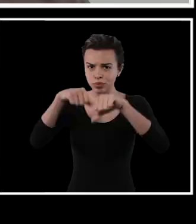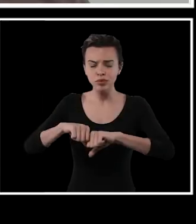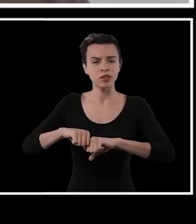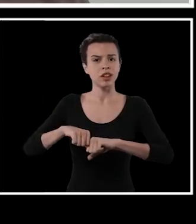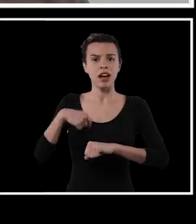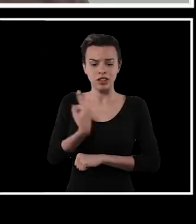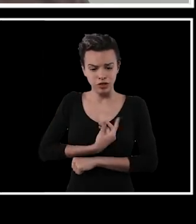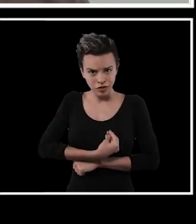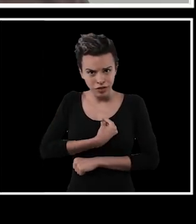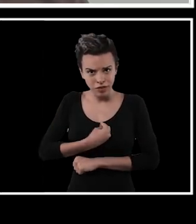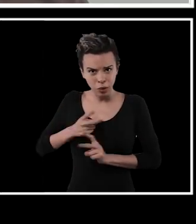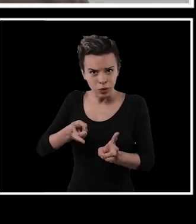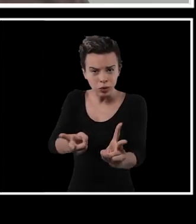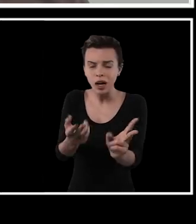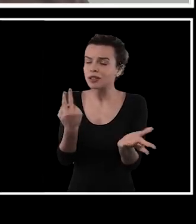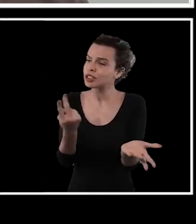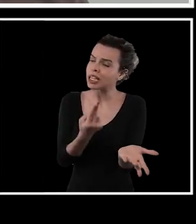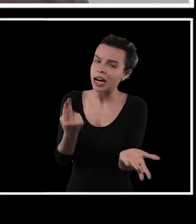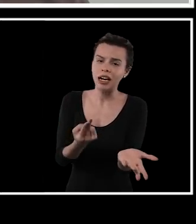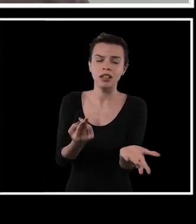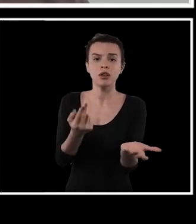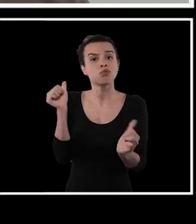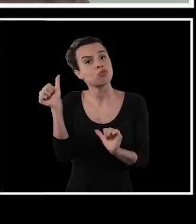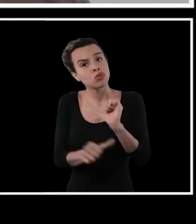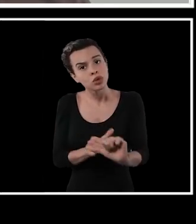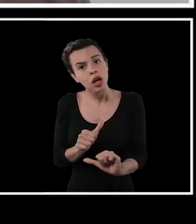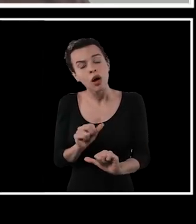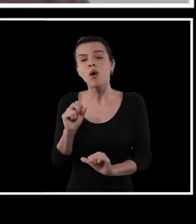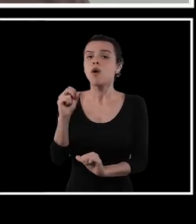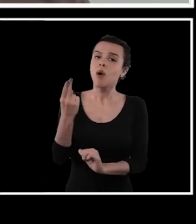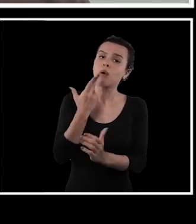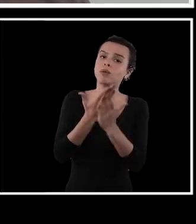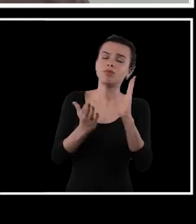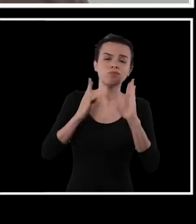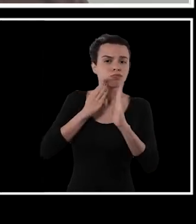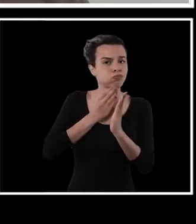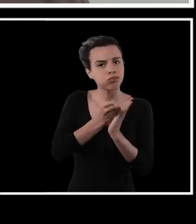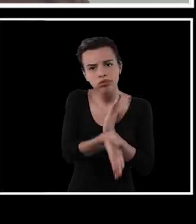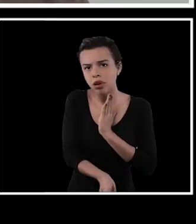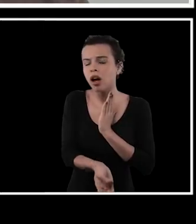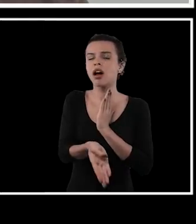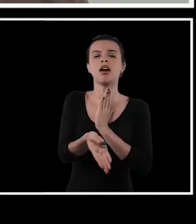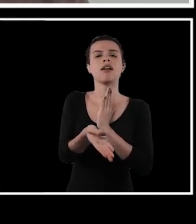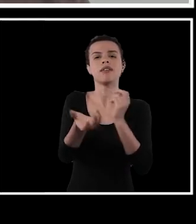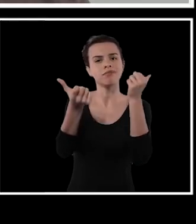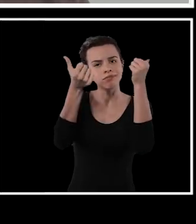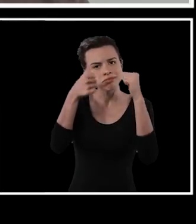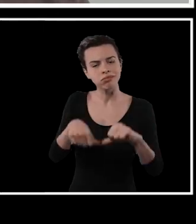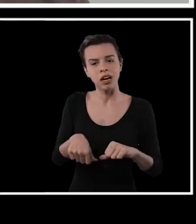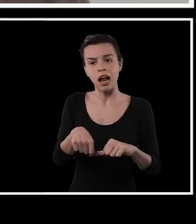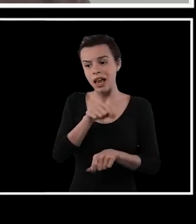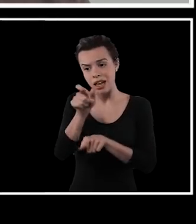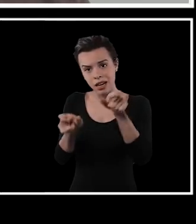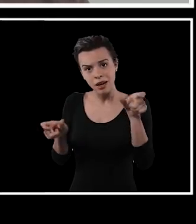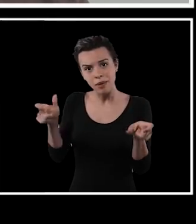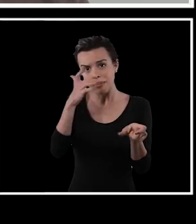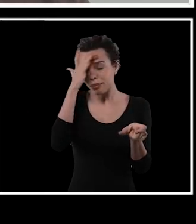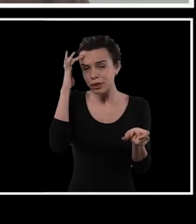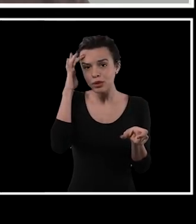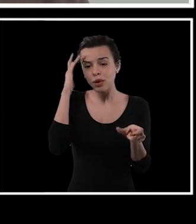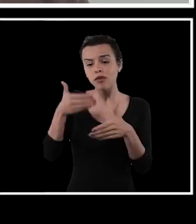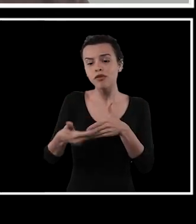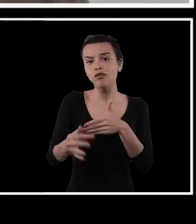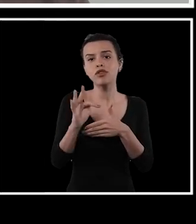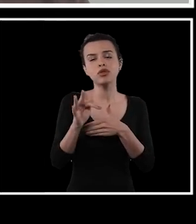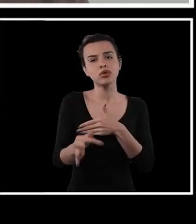Não tem como viver do jeito que a gente está vivendo hoje. Percebe? Ou a gente muda ou a gente vai comprometer a possibilidade das